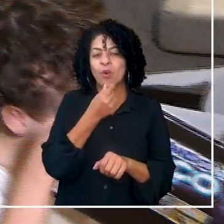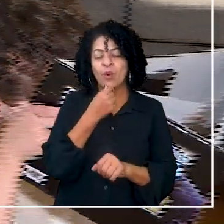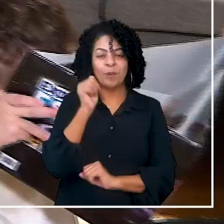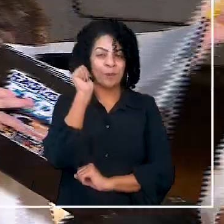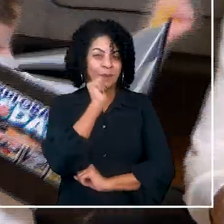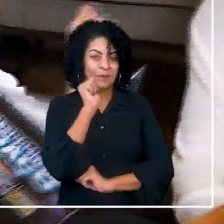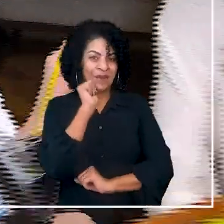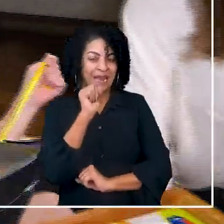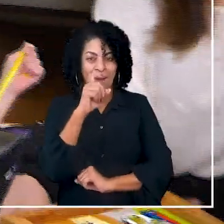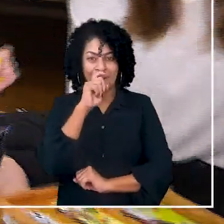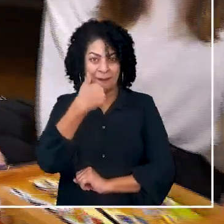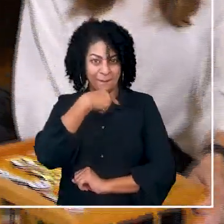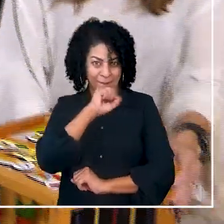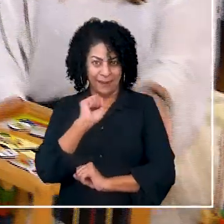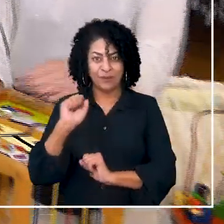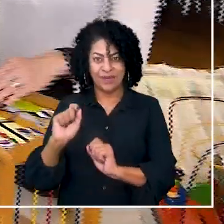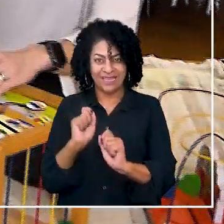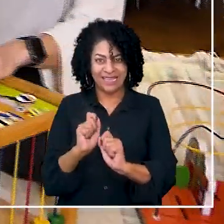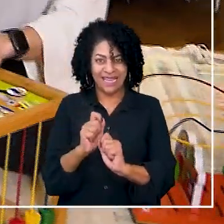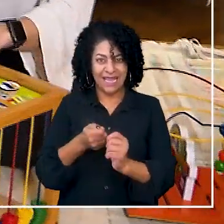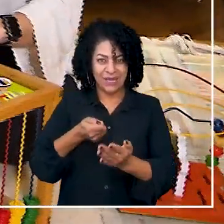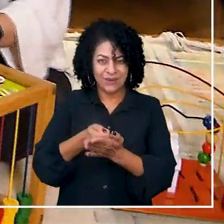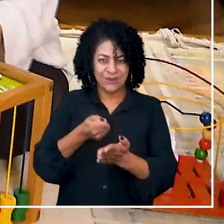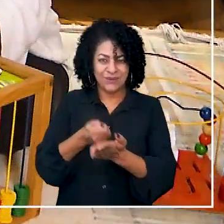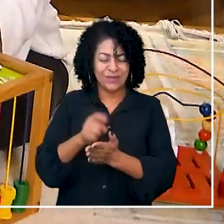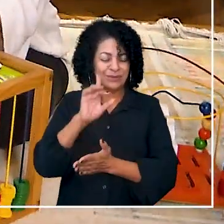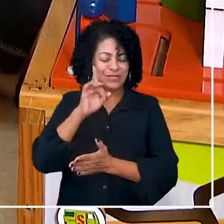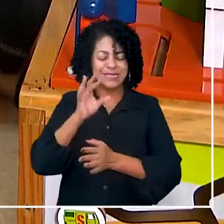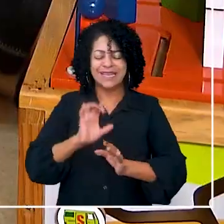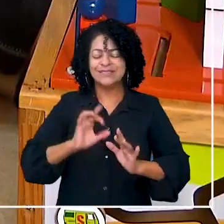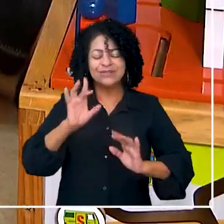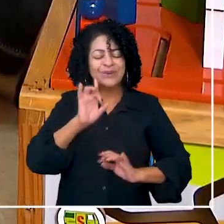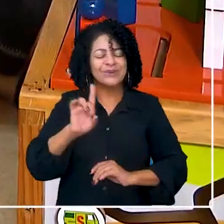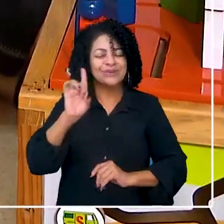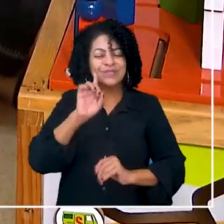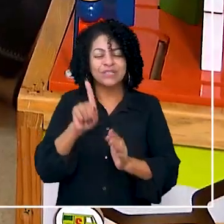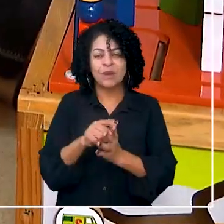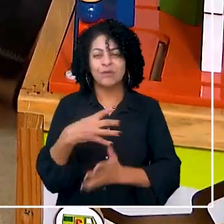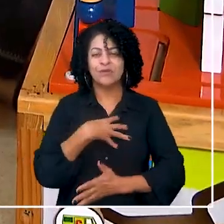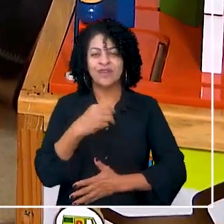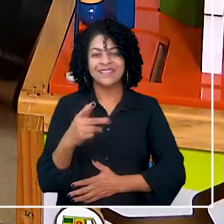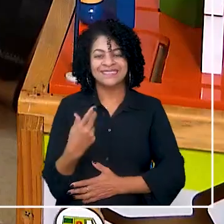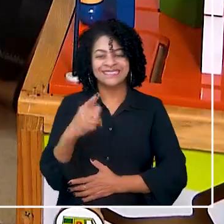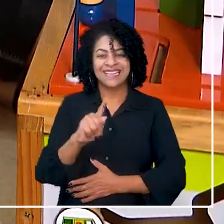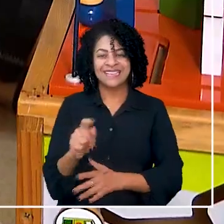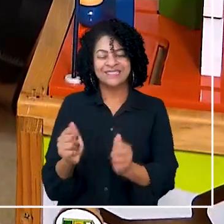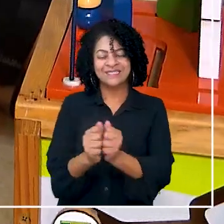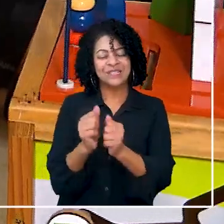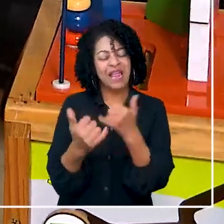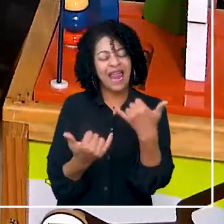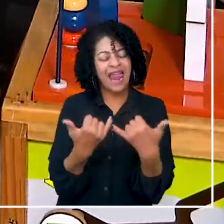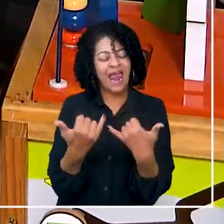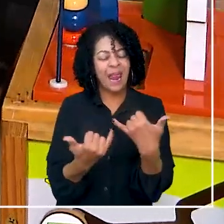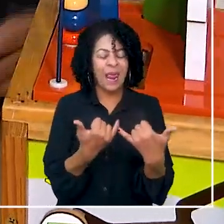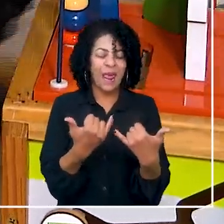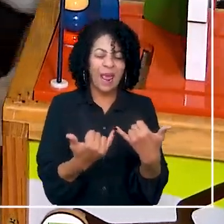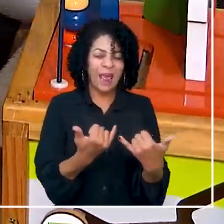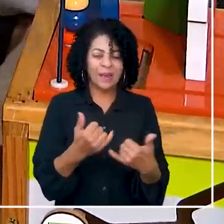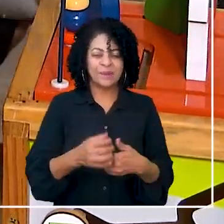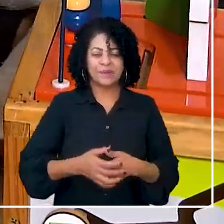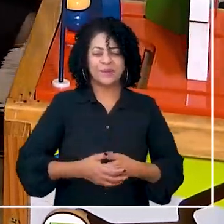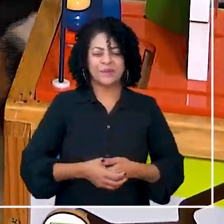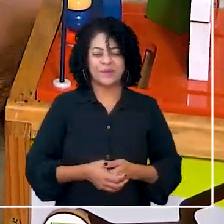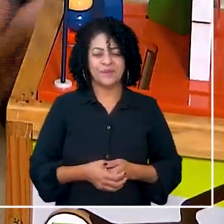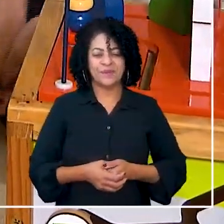casal Alisson e Judite se esforçam para aproveitar ao máximo cada momento livre com os filhos. Saturno, meu irmão,